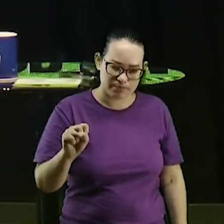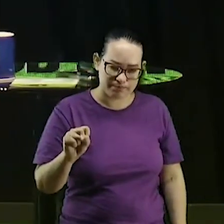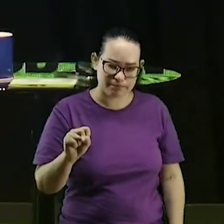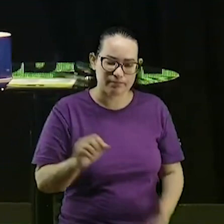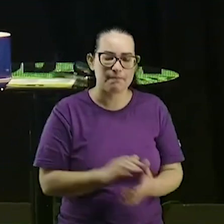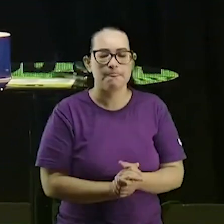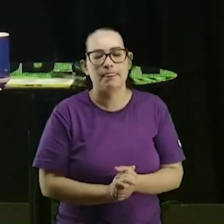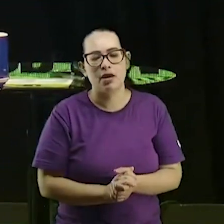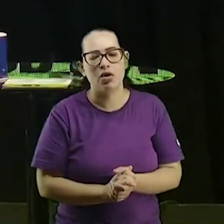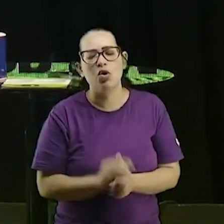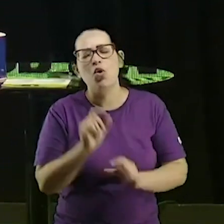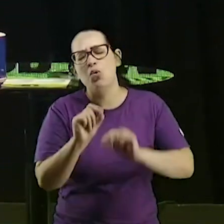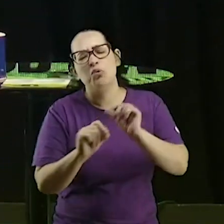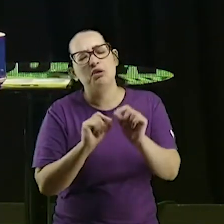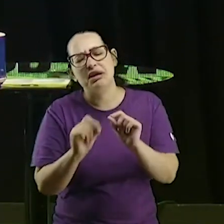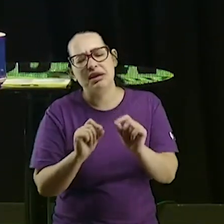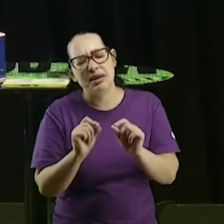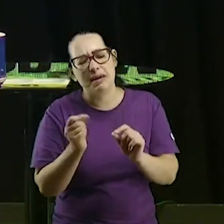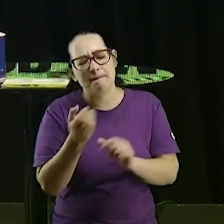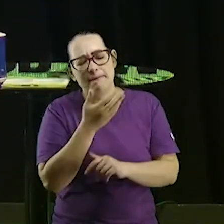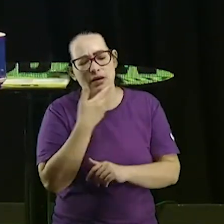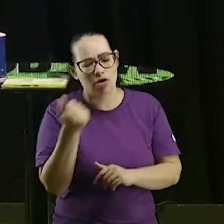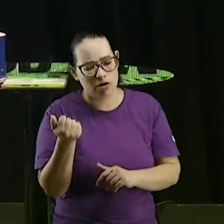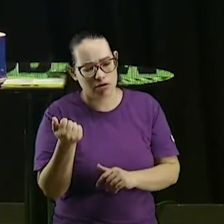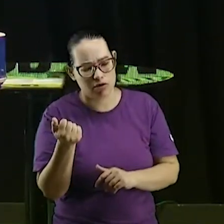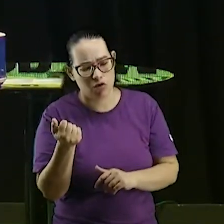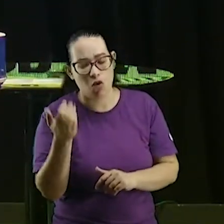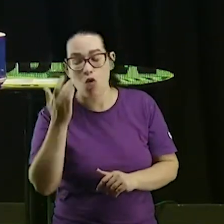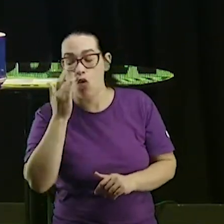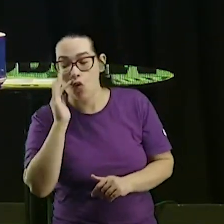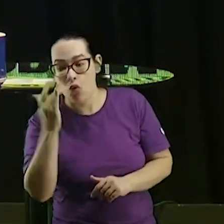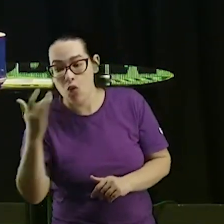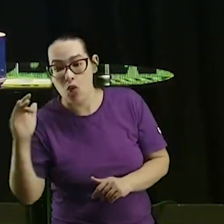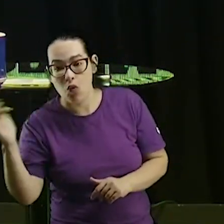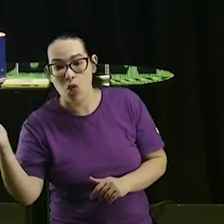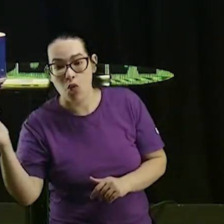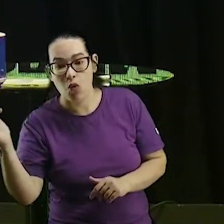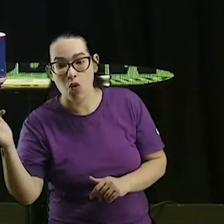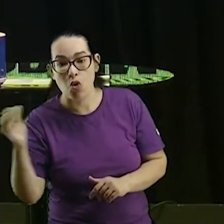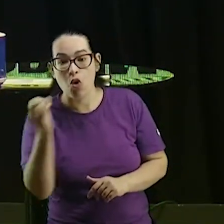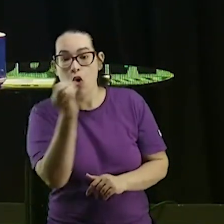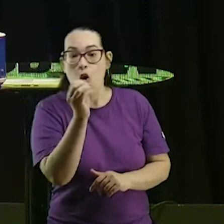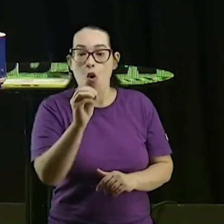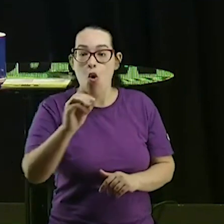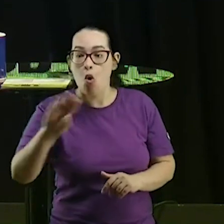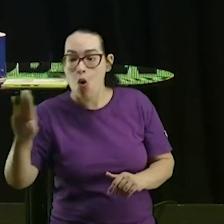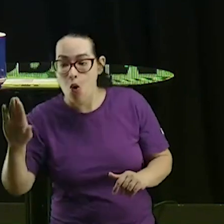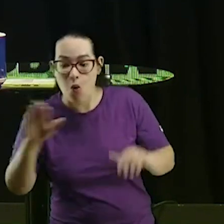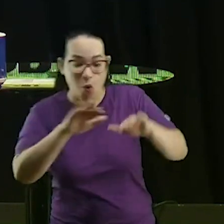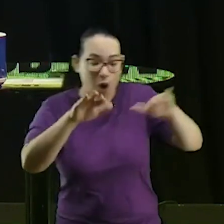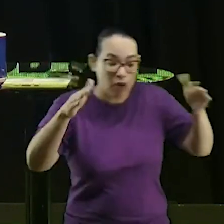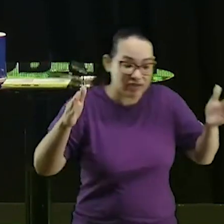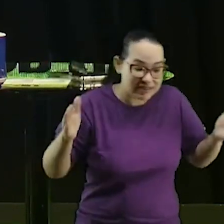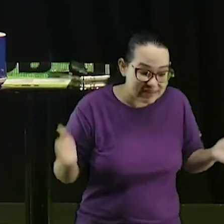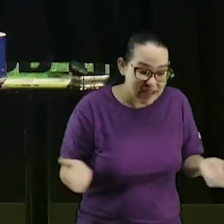que é maior o ouro ou o altar que santifica o ouro